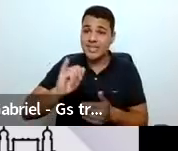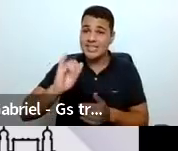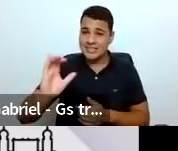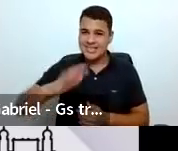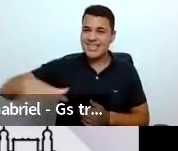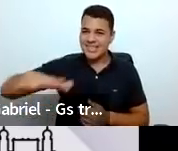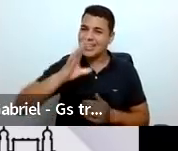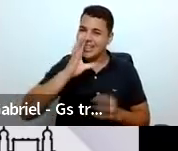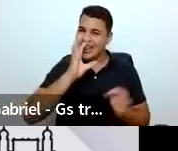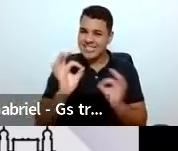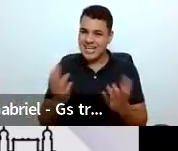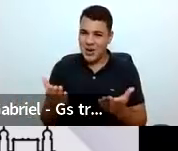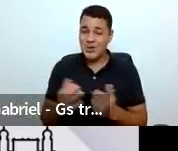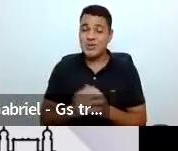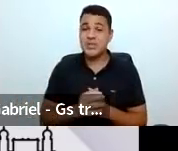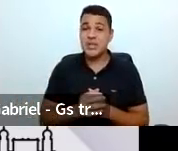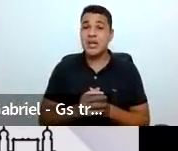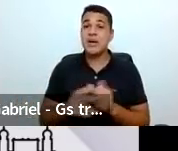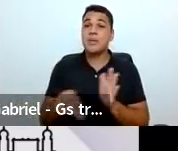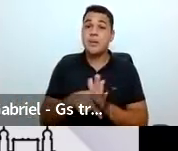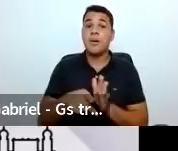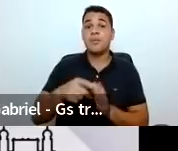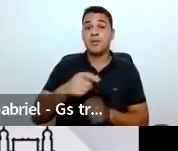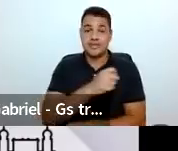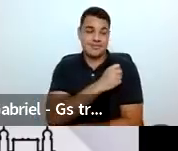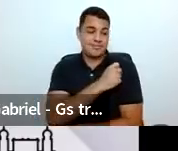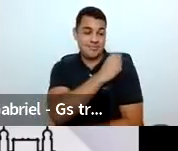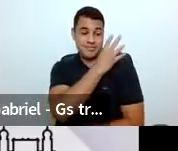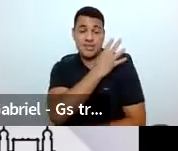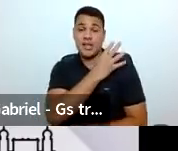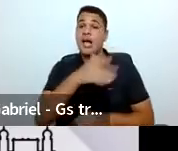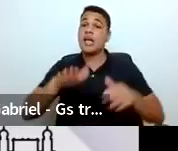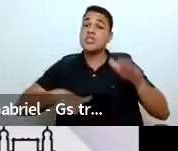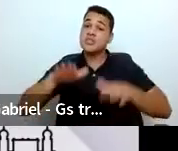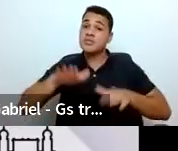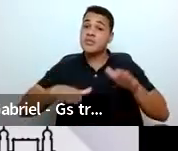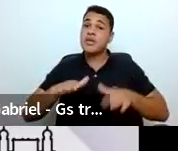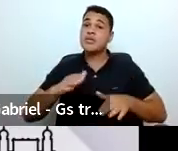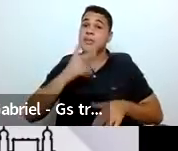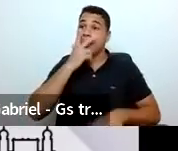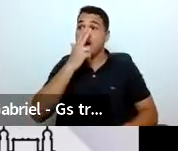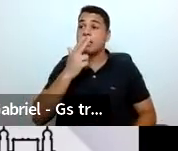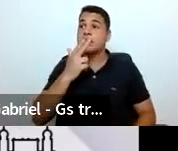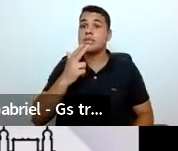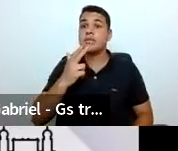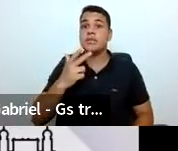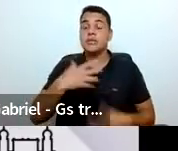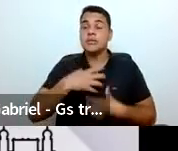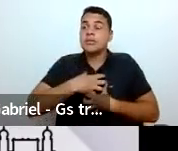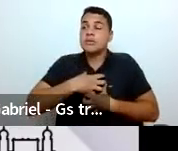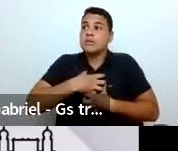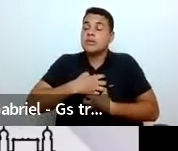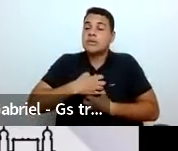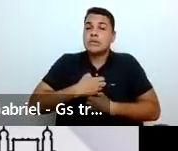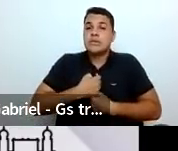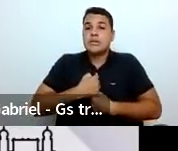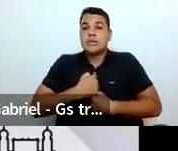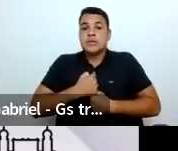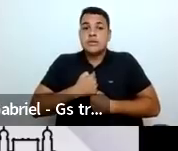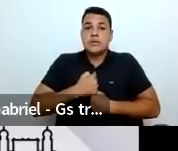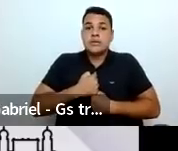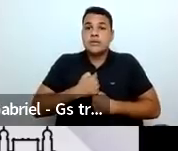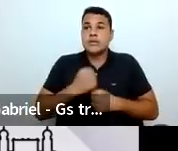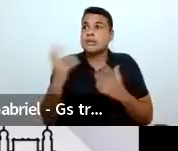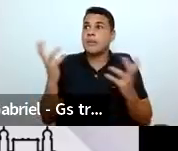científica, da graduação, do ensino médio, muitas vezes têm que ficar, eles estão sendo compelidos, como eu botei aí,